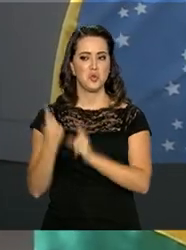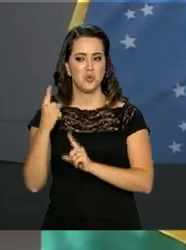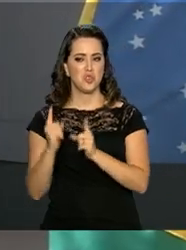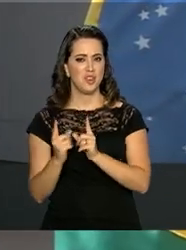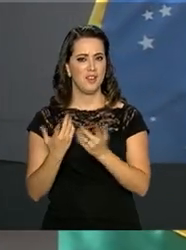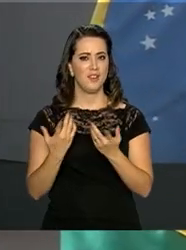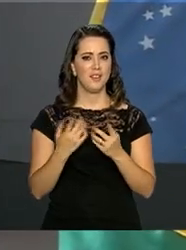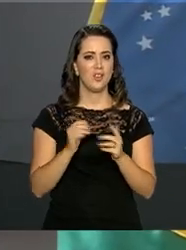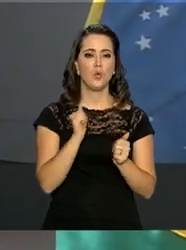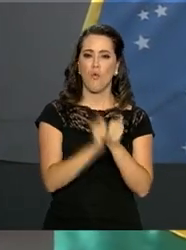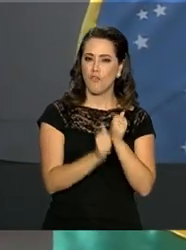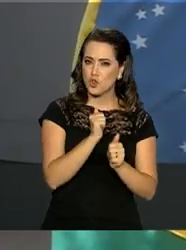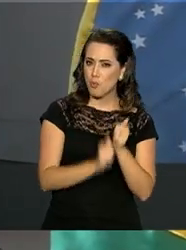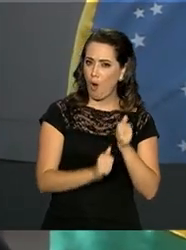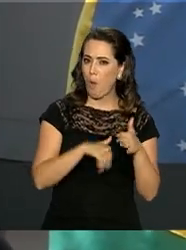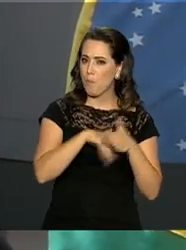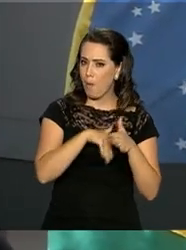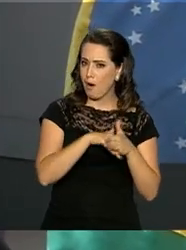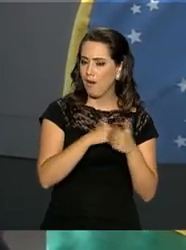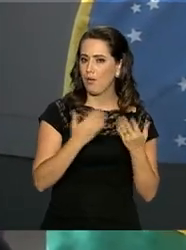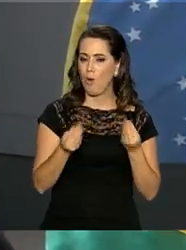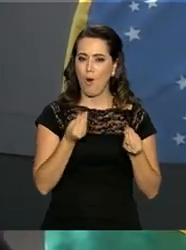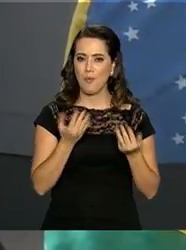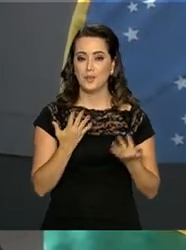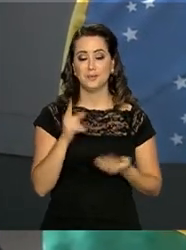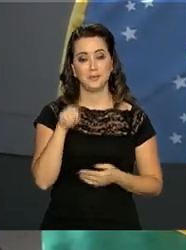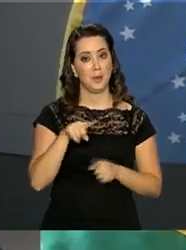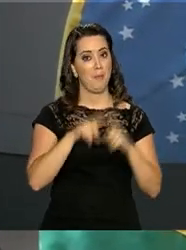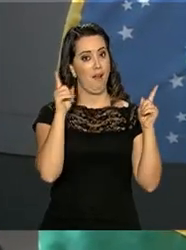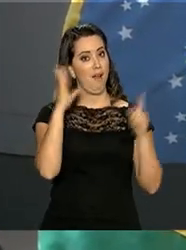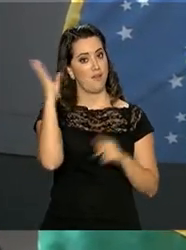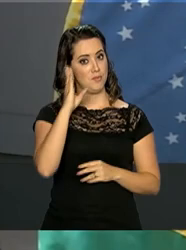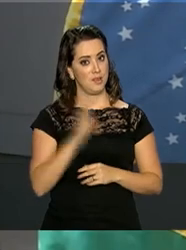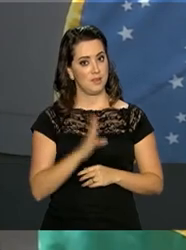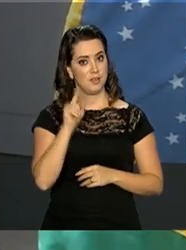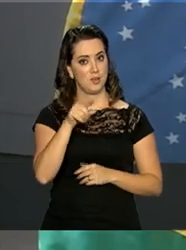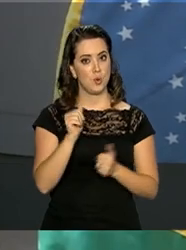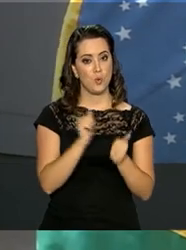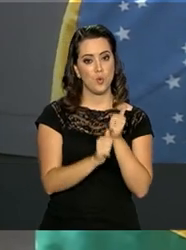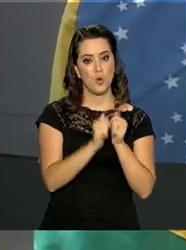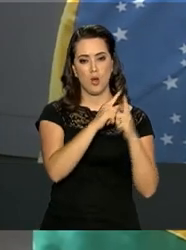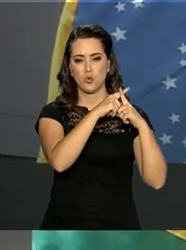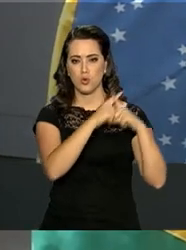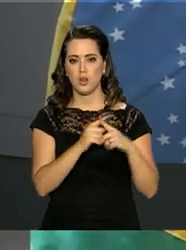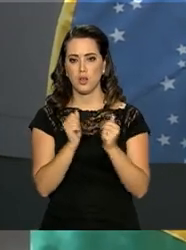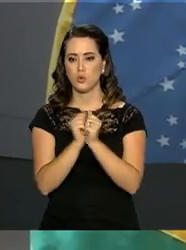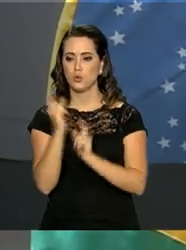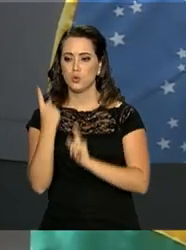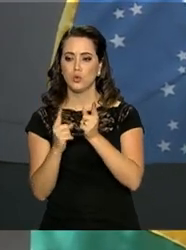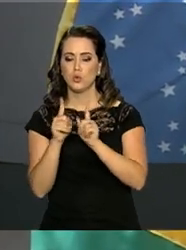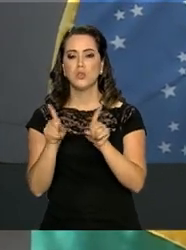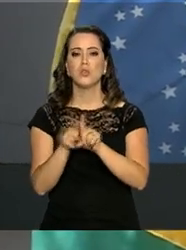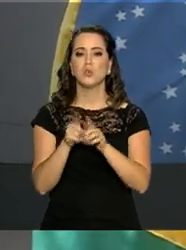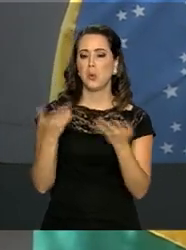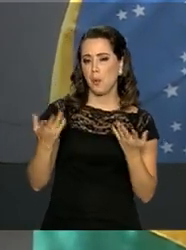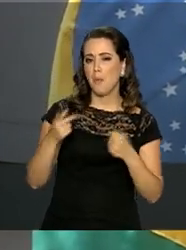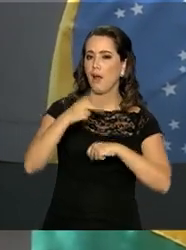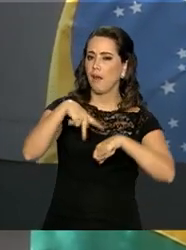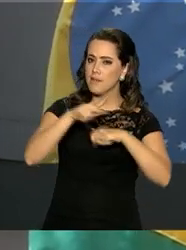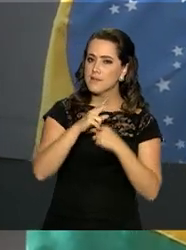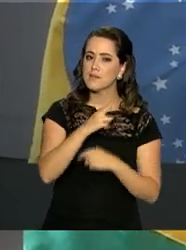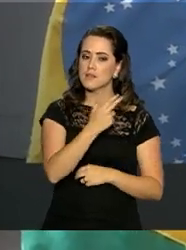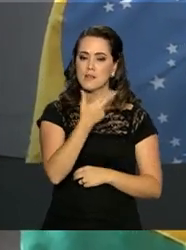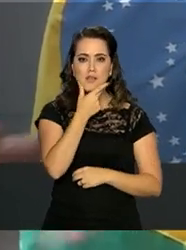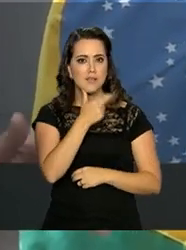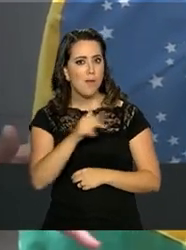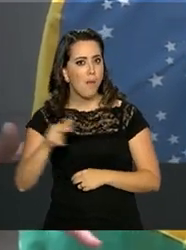de qualquer maneira, os brasileiros, ao jogarem com o Chile, terão aquela sensação de que estão jogando entre países irmãos.